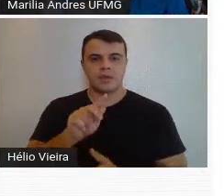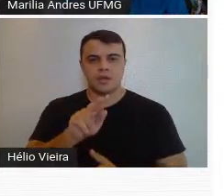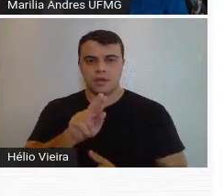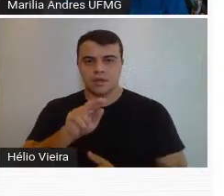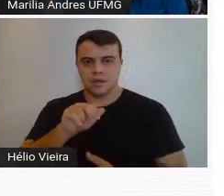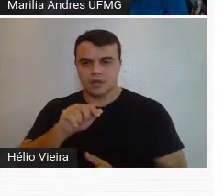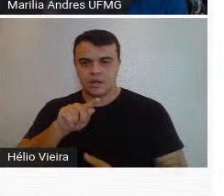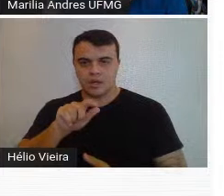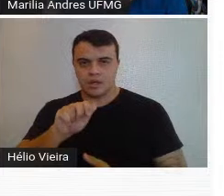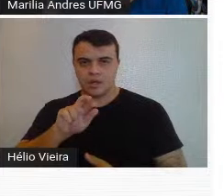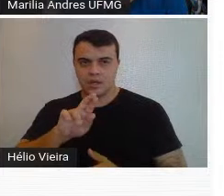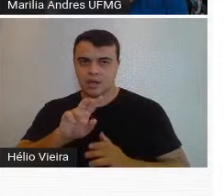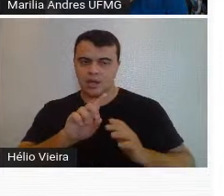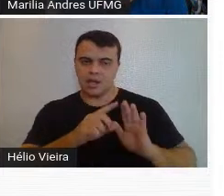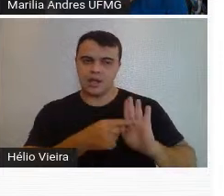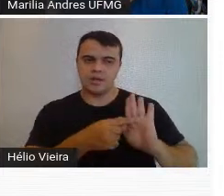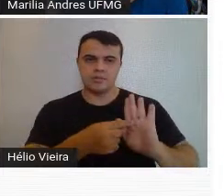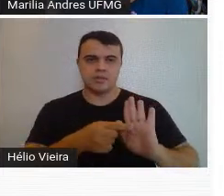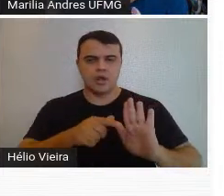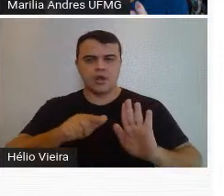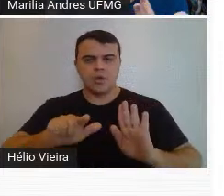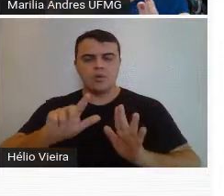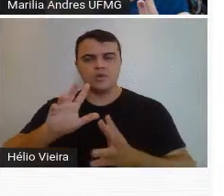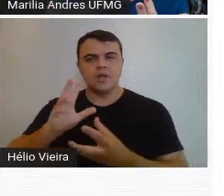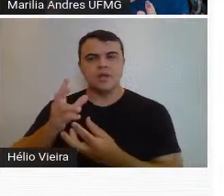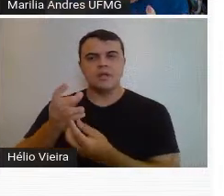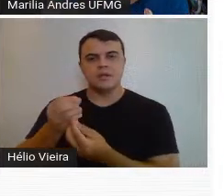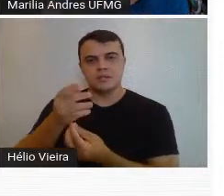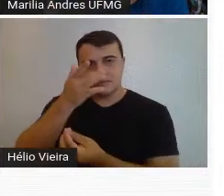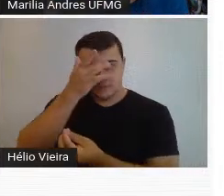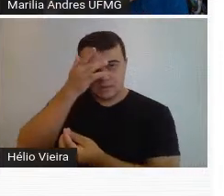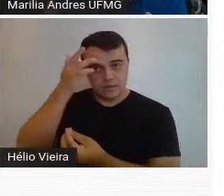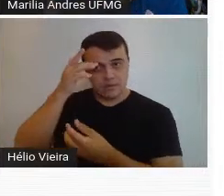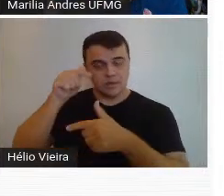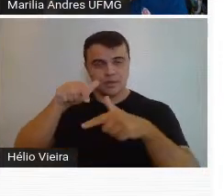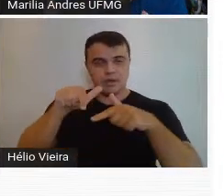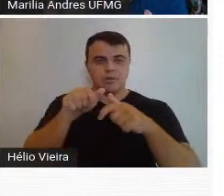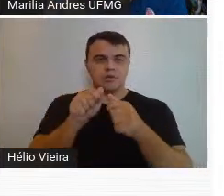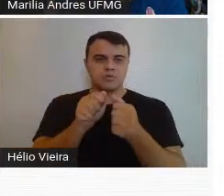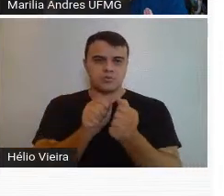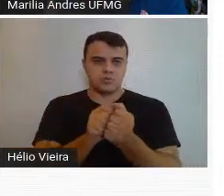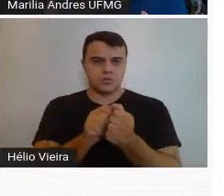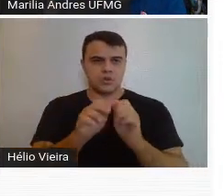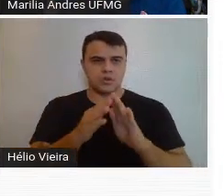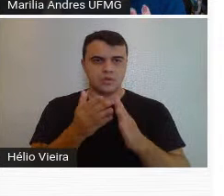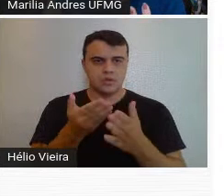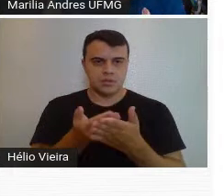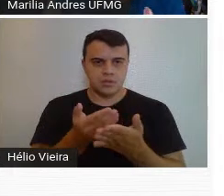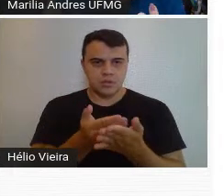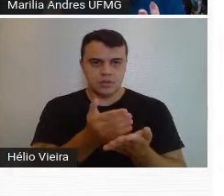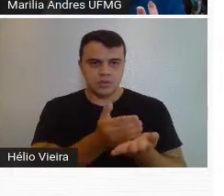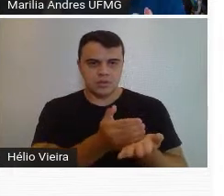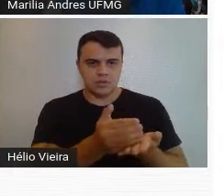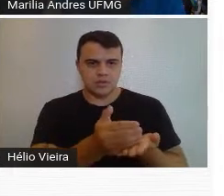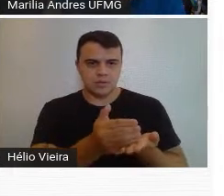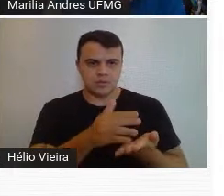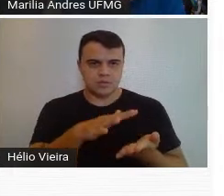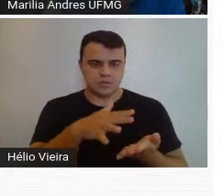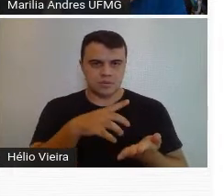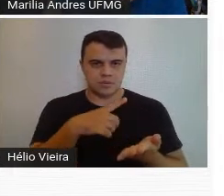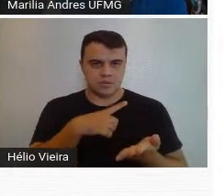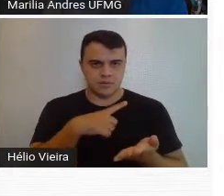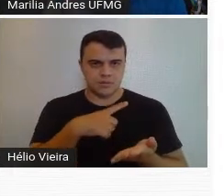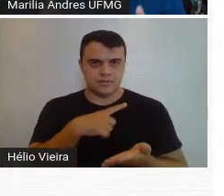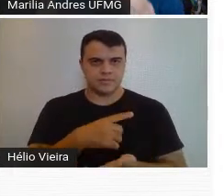apresentar o Guignard e outros artistas que trabalharam com ele na escola, naquele comecinho, Edith Beric e o Franz